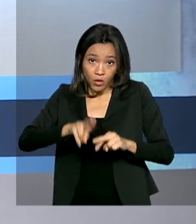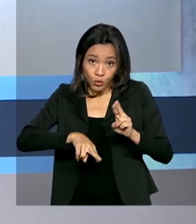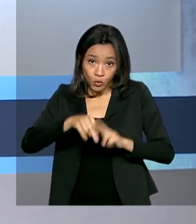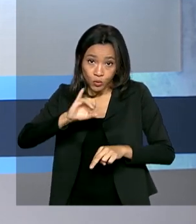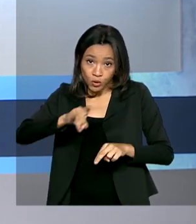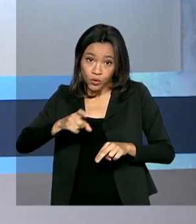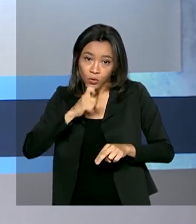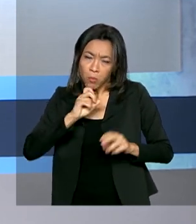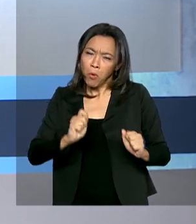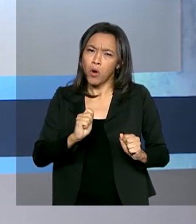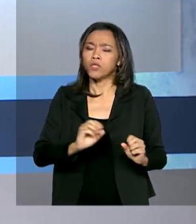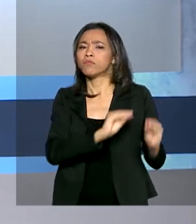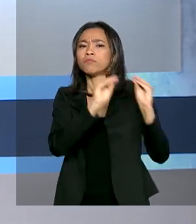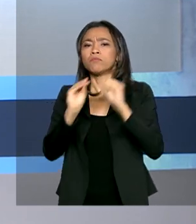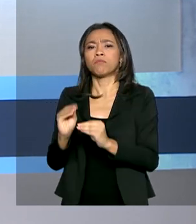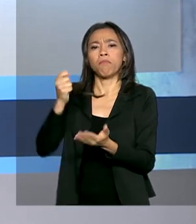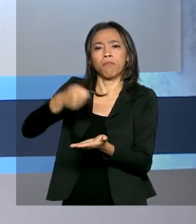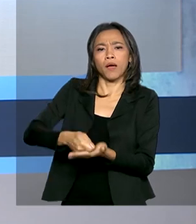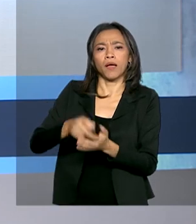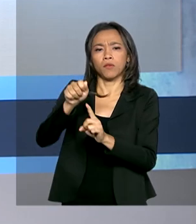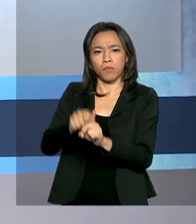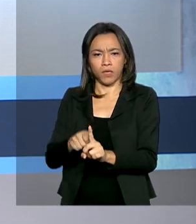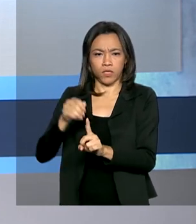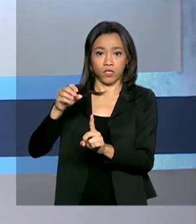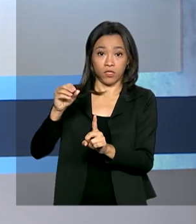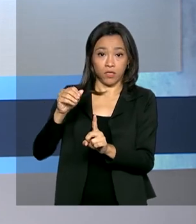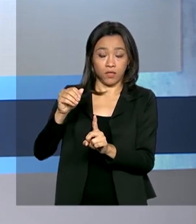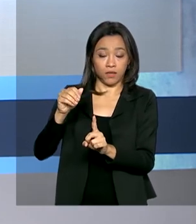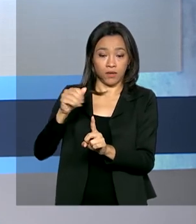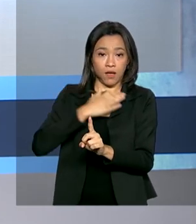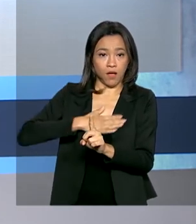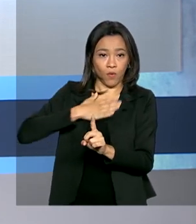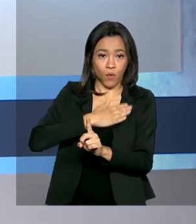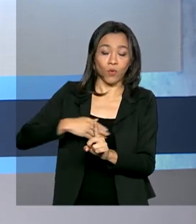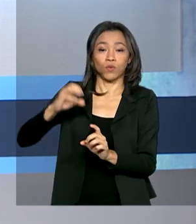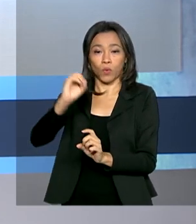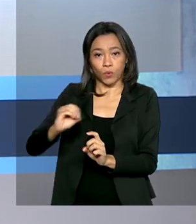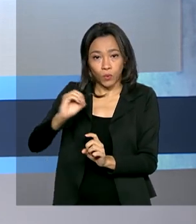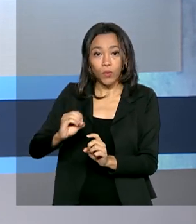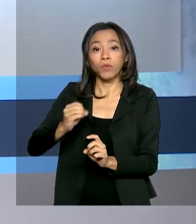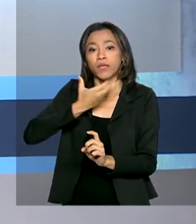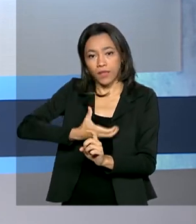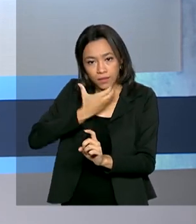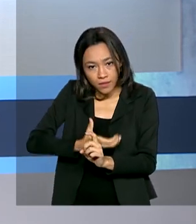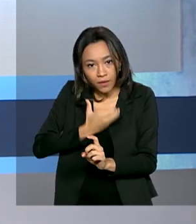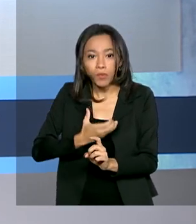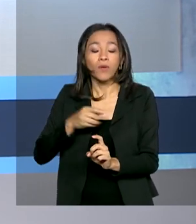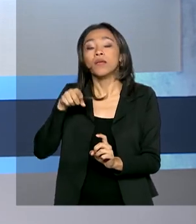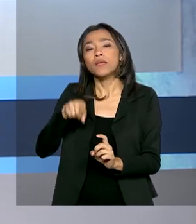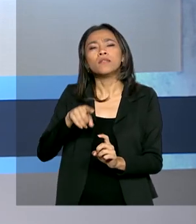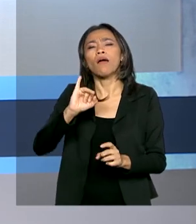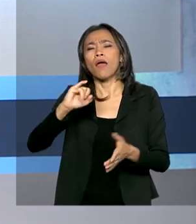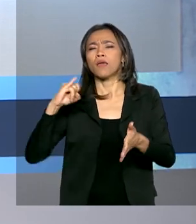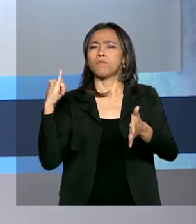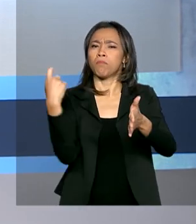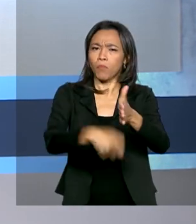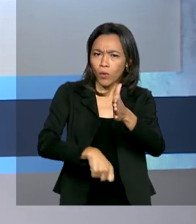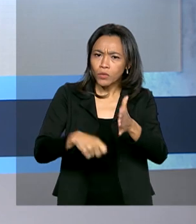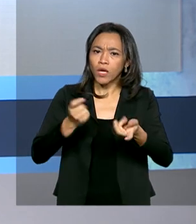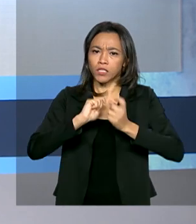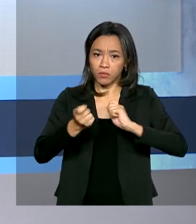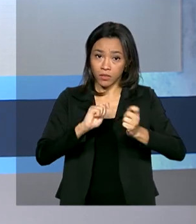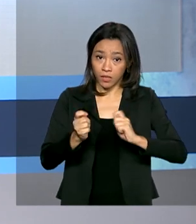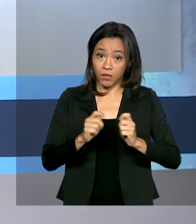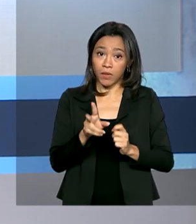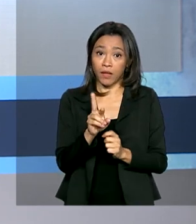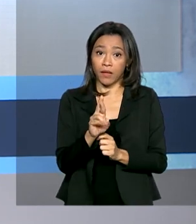pagos em agosto, outubro e setembro, e dezembro, perdão. A prorrogação vale para impostos administrados pela Receita Federal e